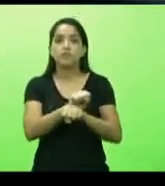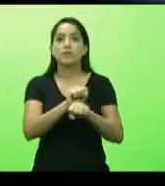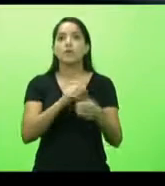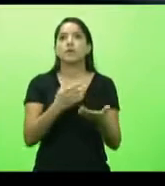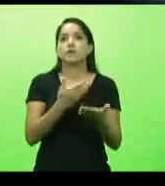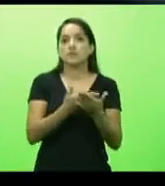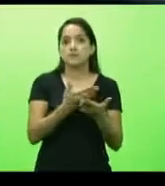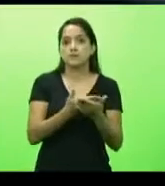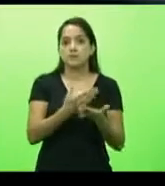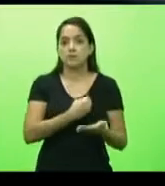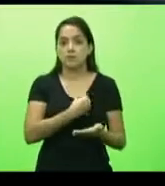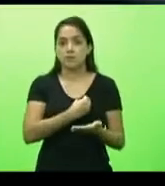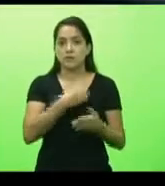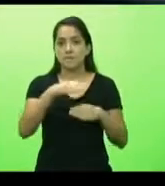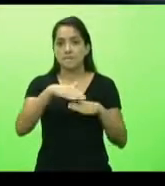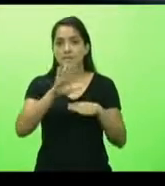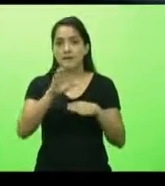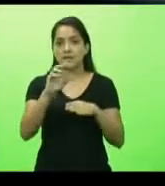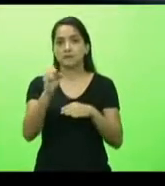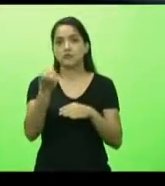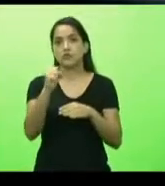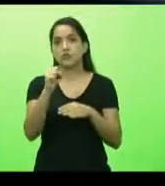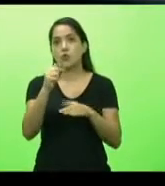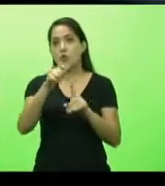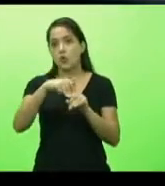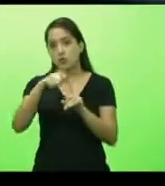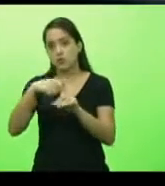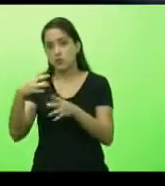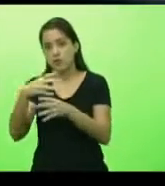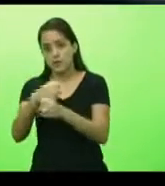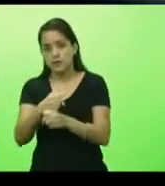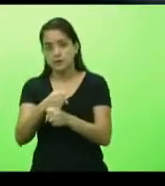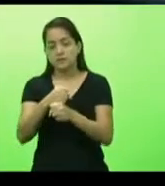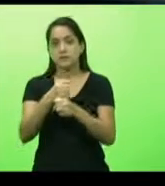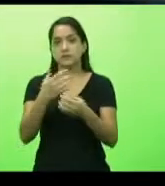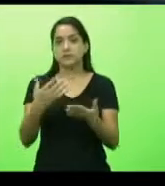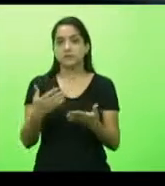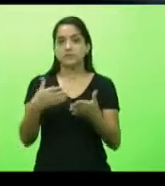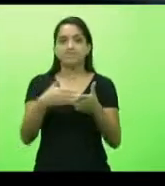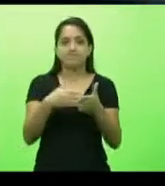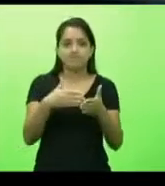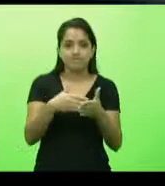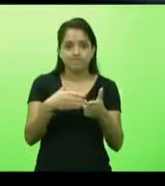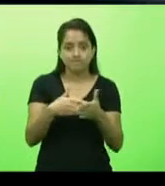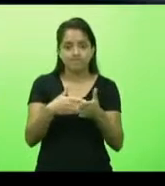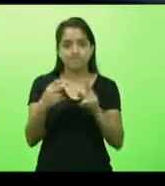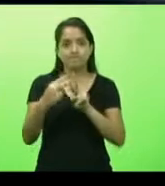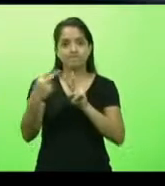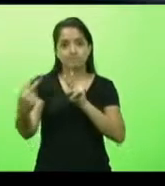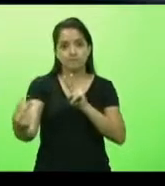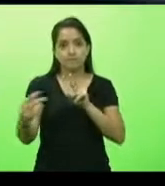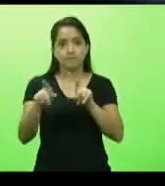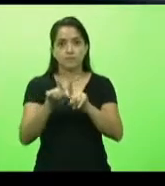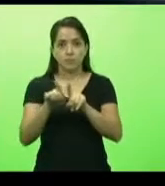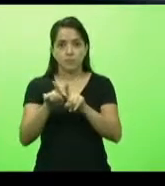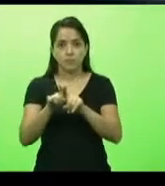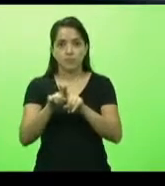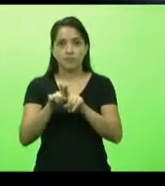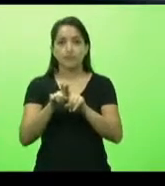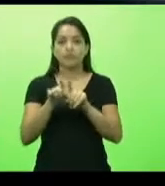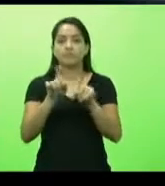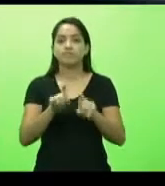por mais de oito meses e inúmeras barreiras impostas pelo ensino remoto, como a exclusão digital.